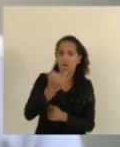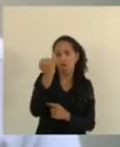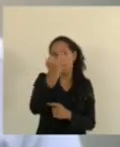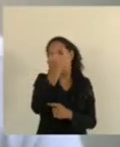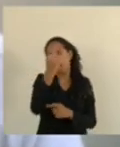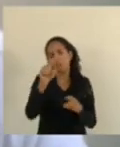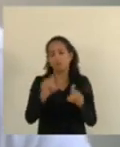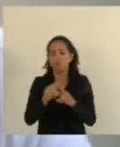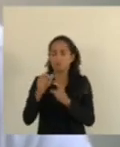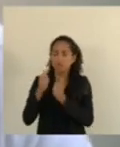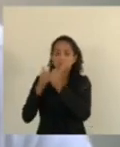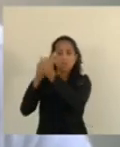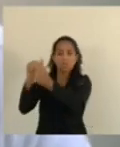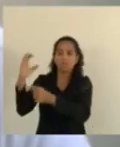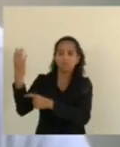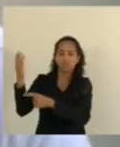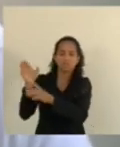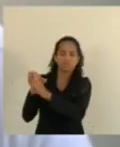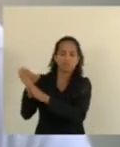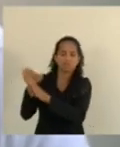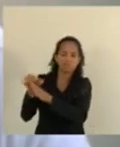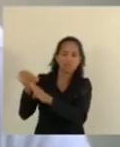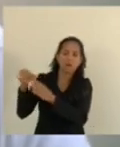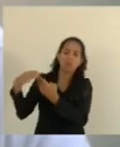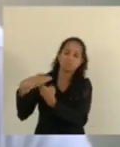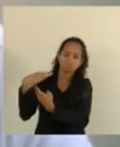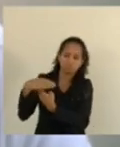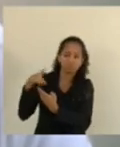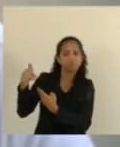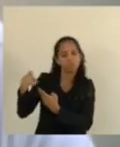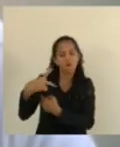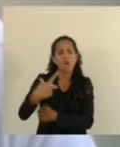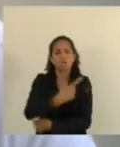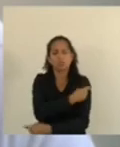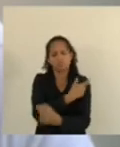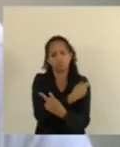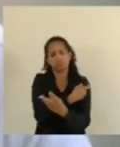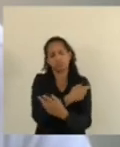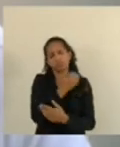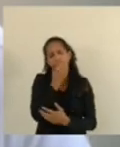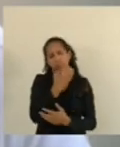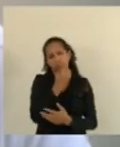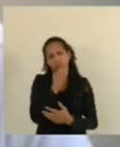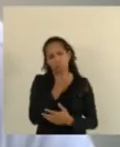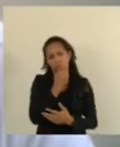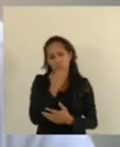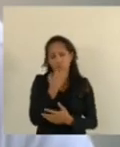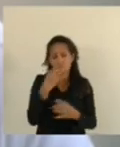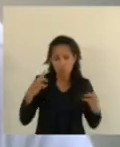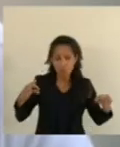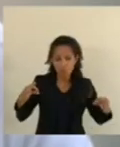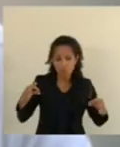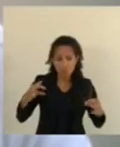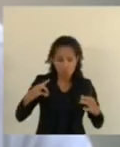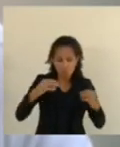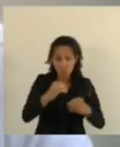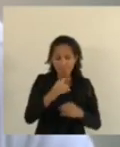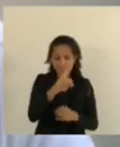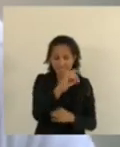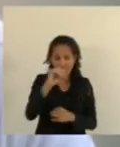de seguir a ciência. As vacinas são todas boas, evidentemente, nenhuma delas dá 100% de proteção,